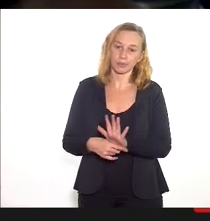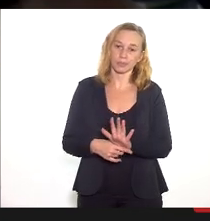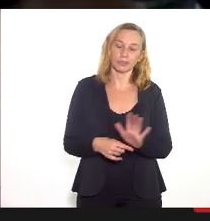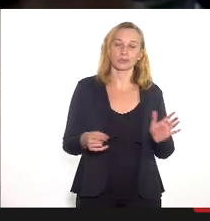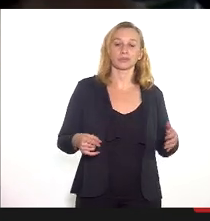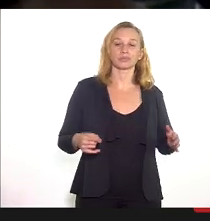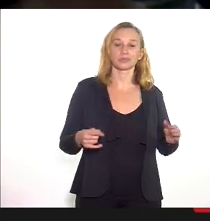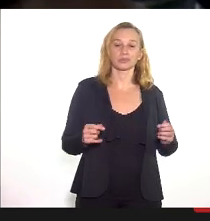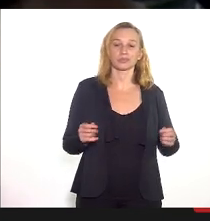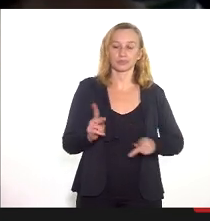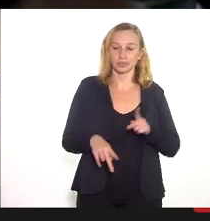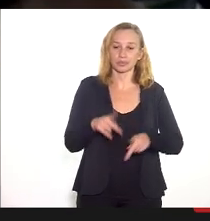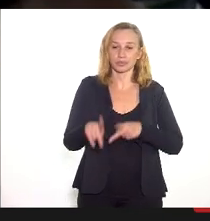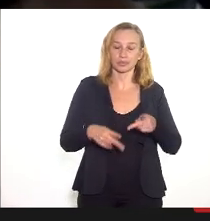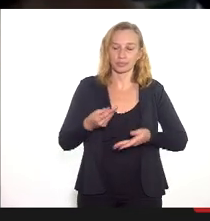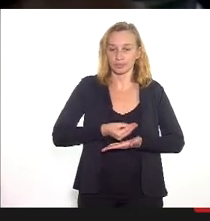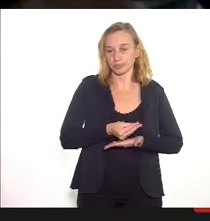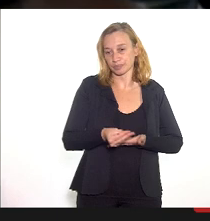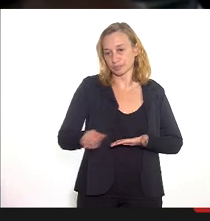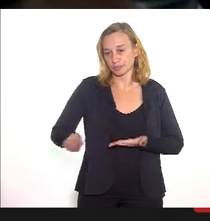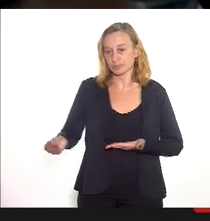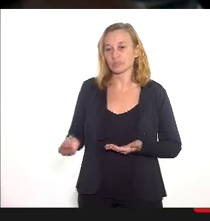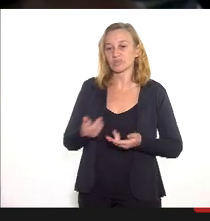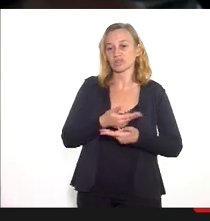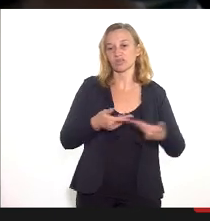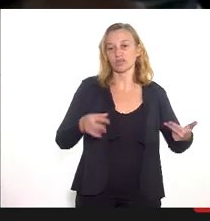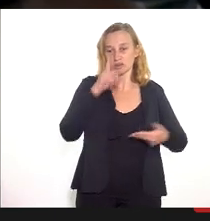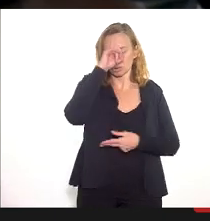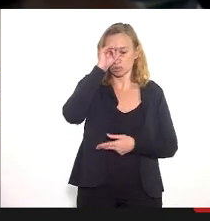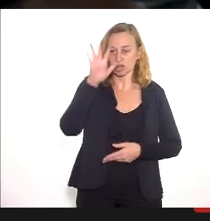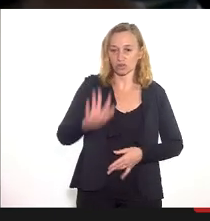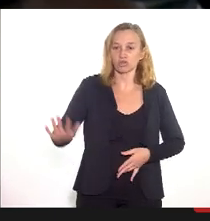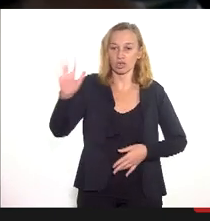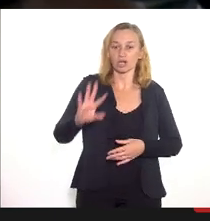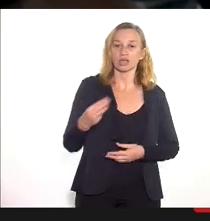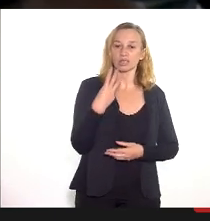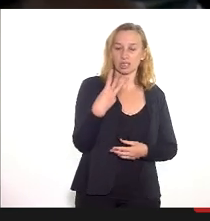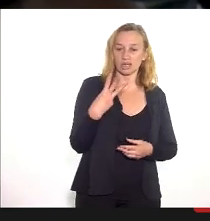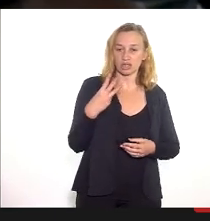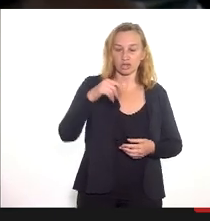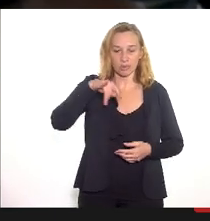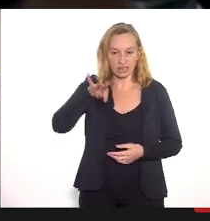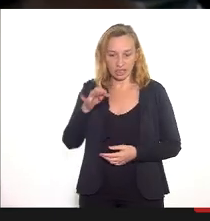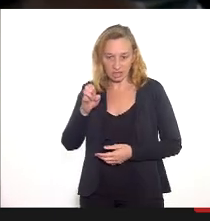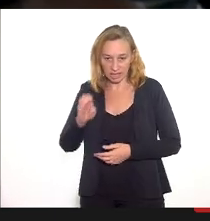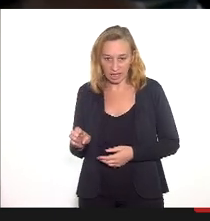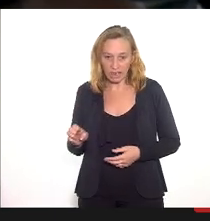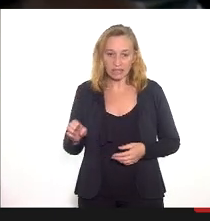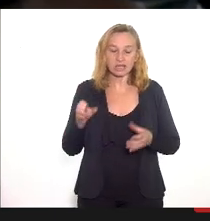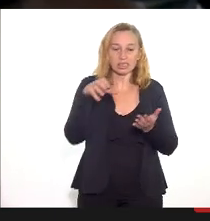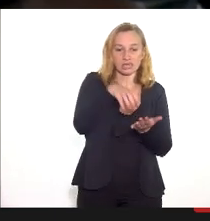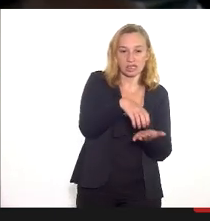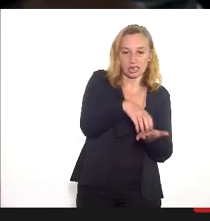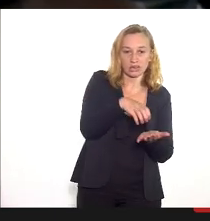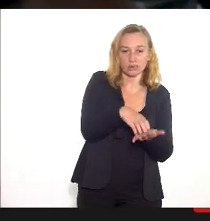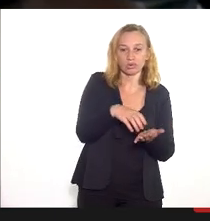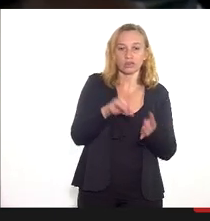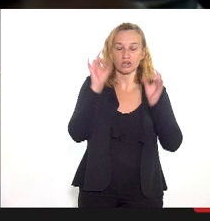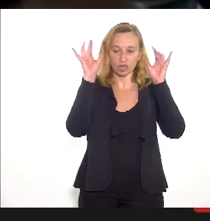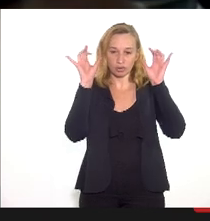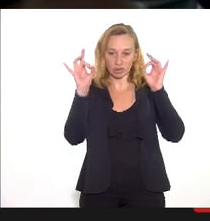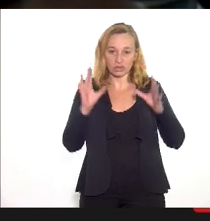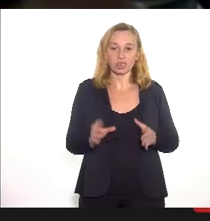população distribuída em 10 hospitais gerais sendo 3 com maternidade 7 hospitais especializados 7